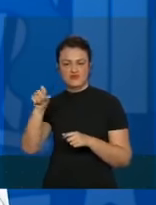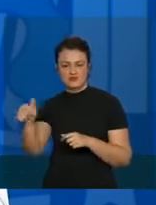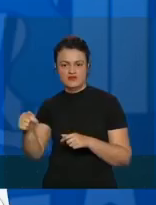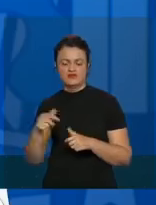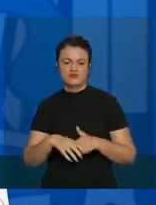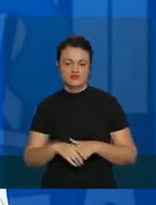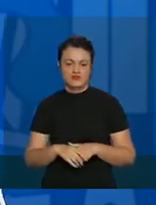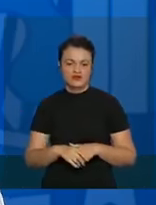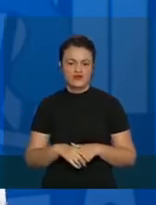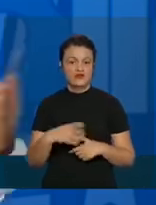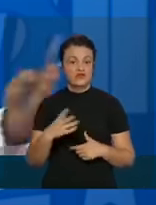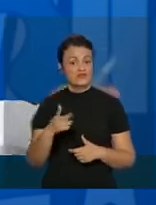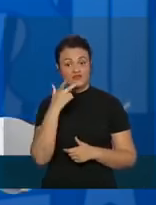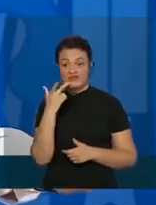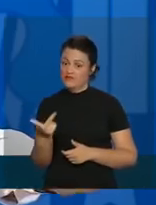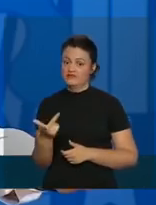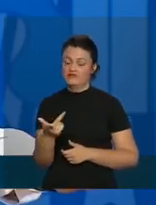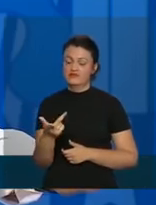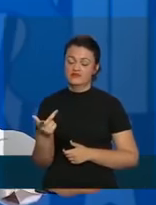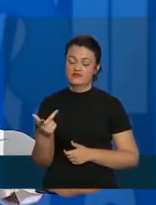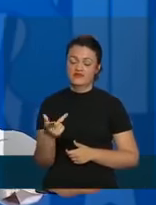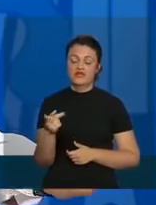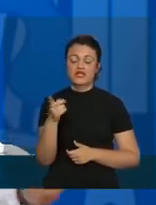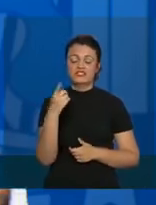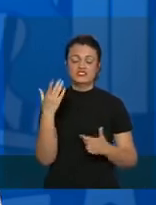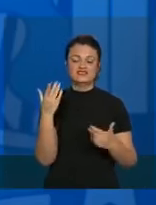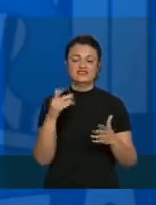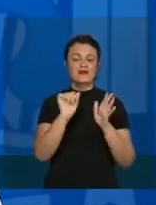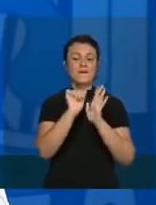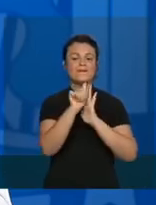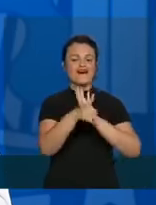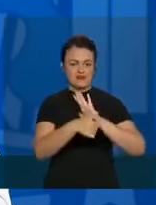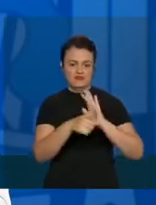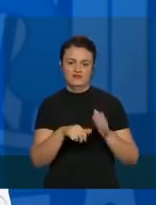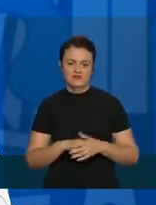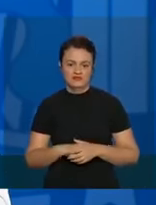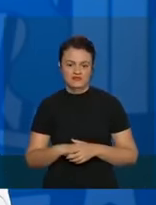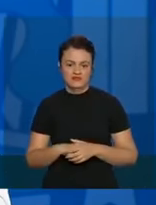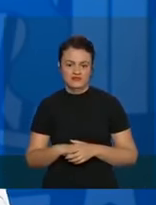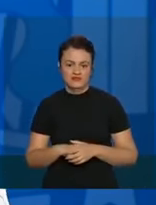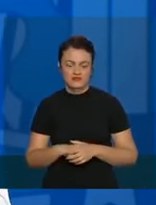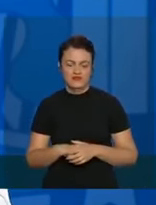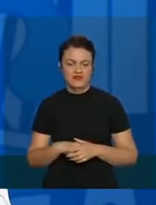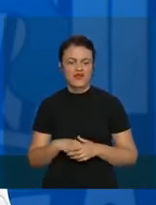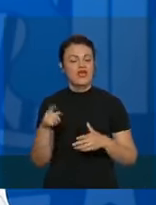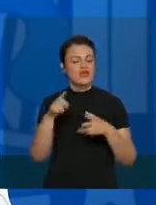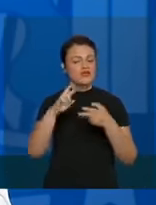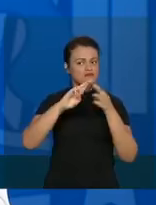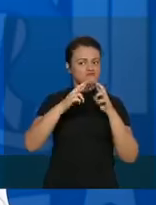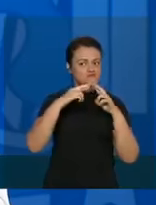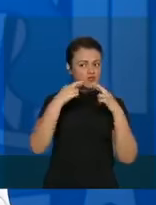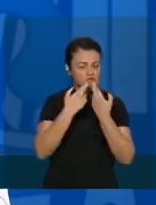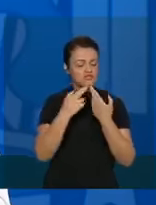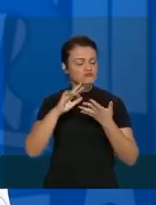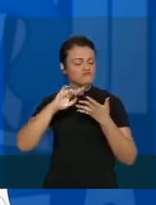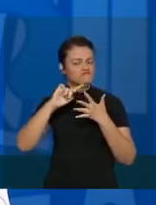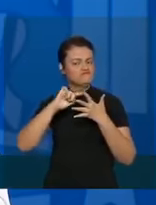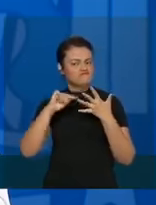esclareça para que a gente tenha o parâmetro. Eles se reuniram e esclareceram. Falaram, olha,